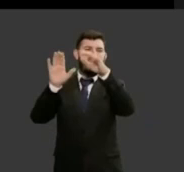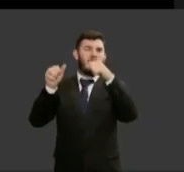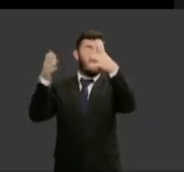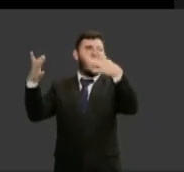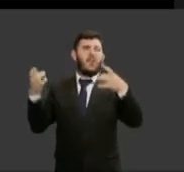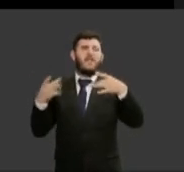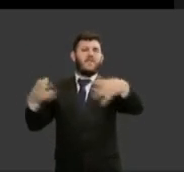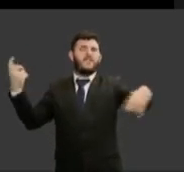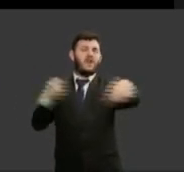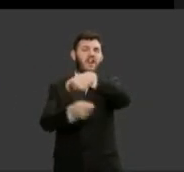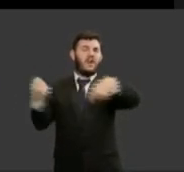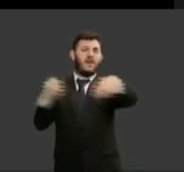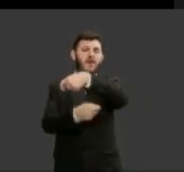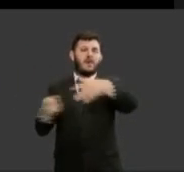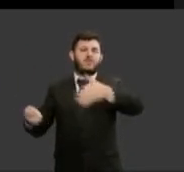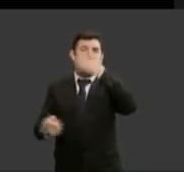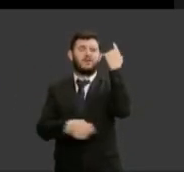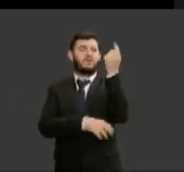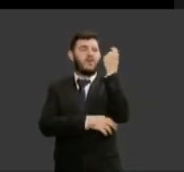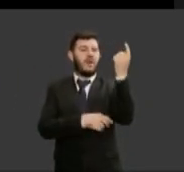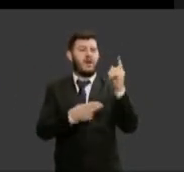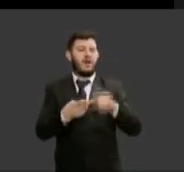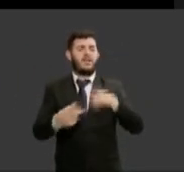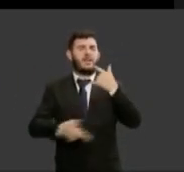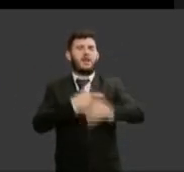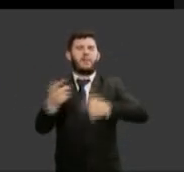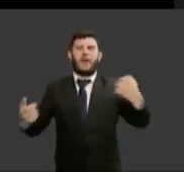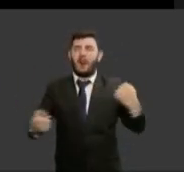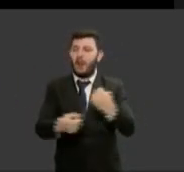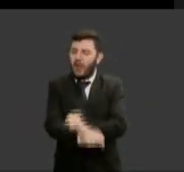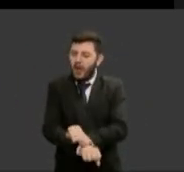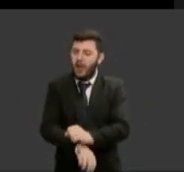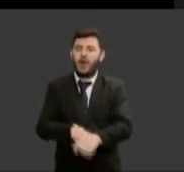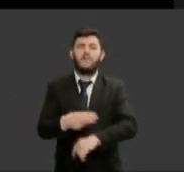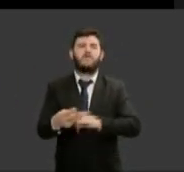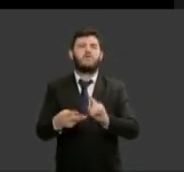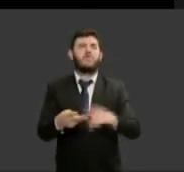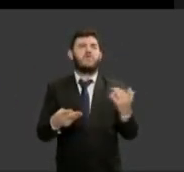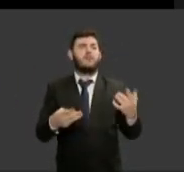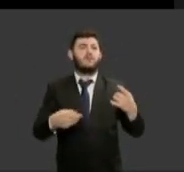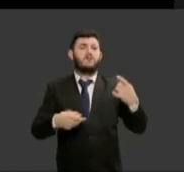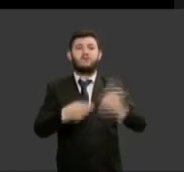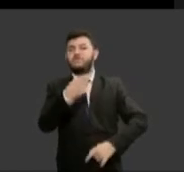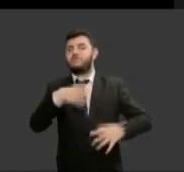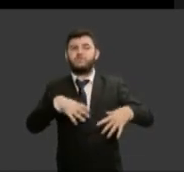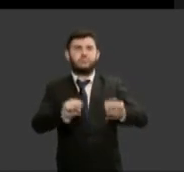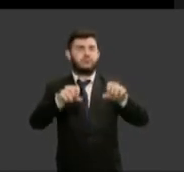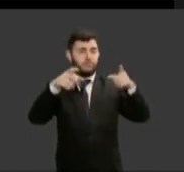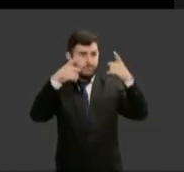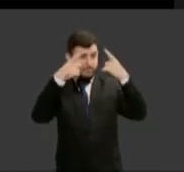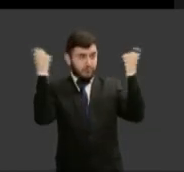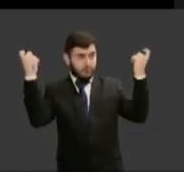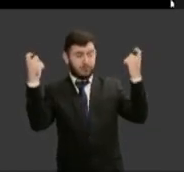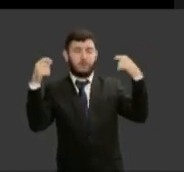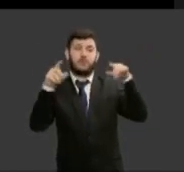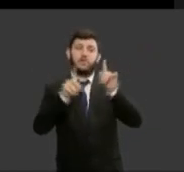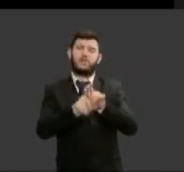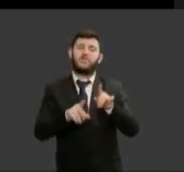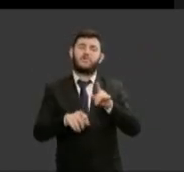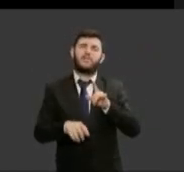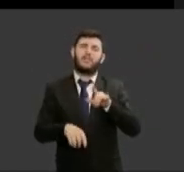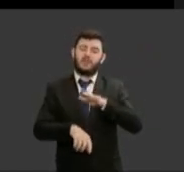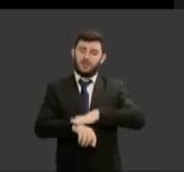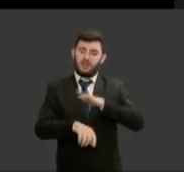escravos violência contra a mulher inclusive nesse nesse tempo de pandemia